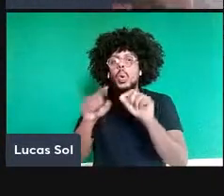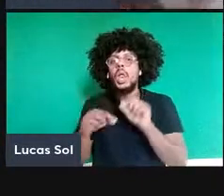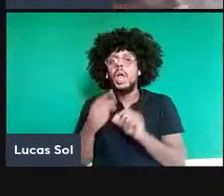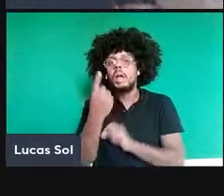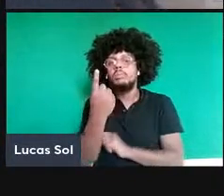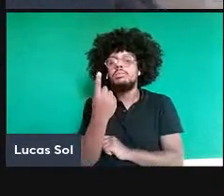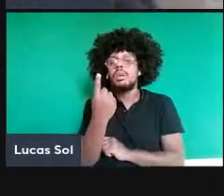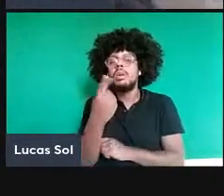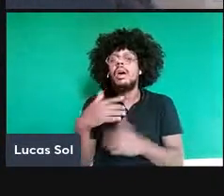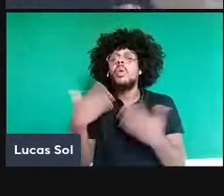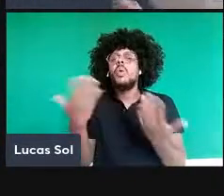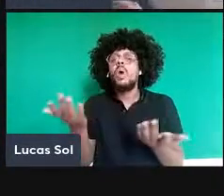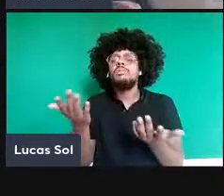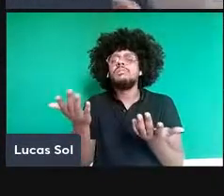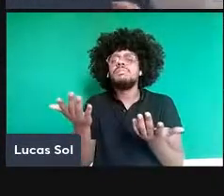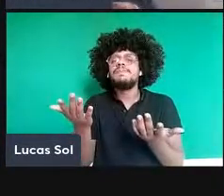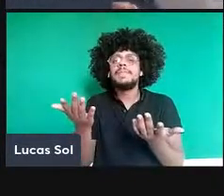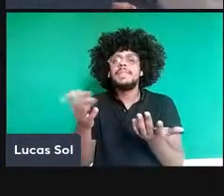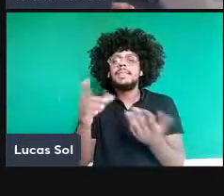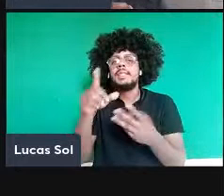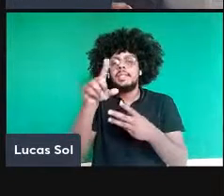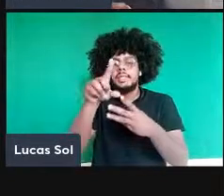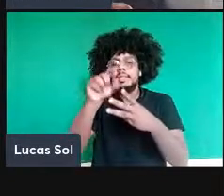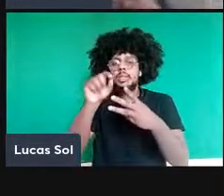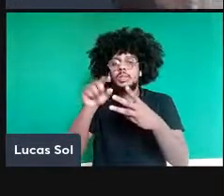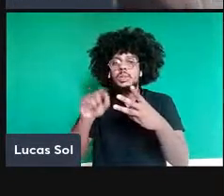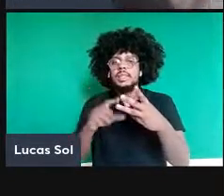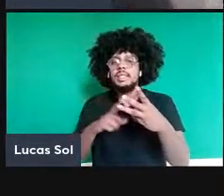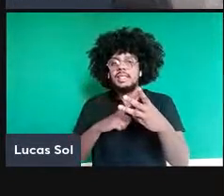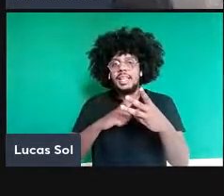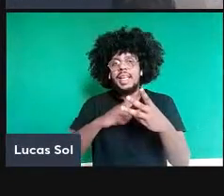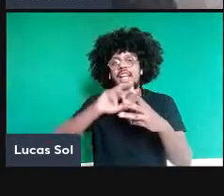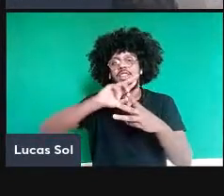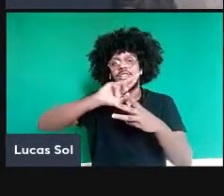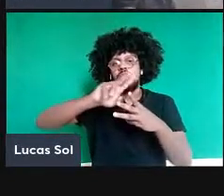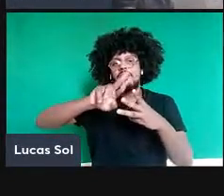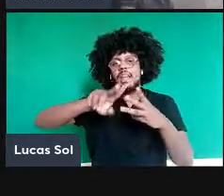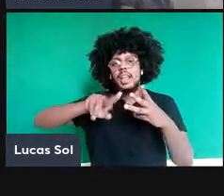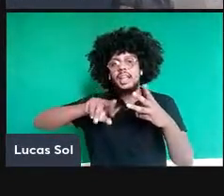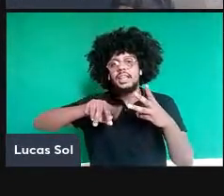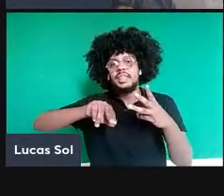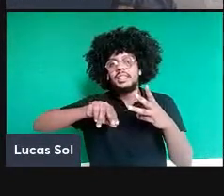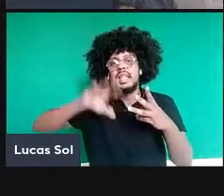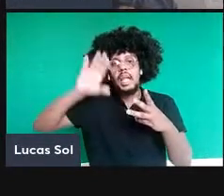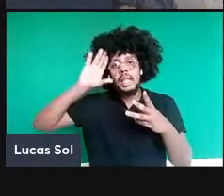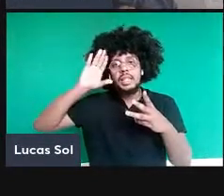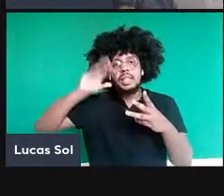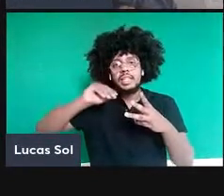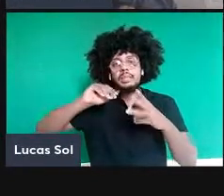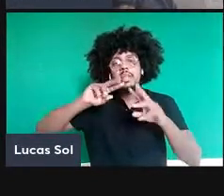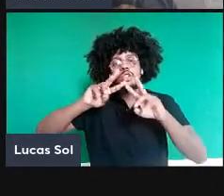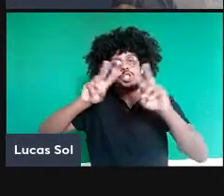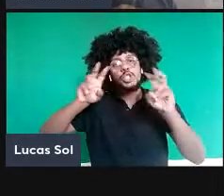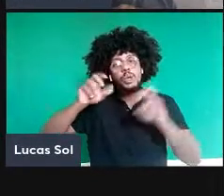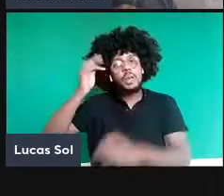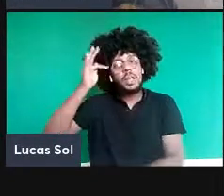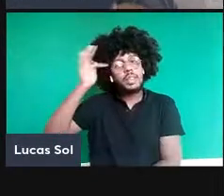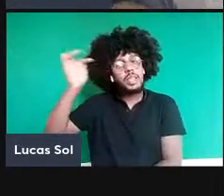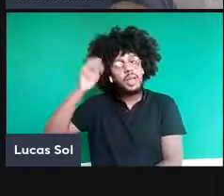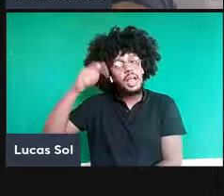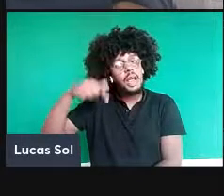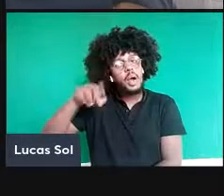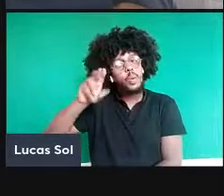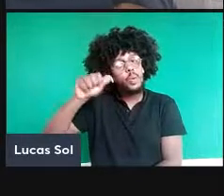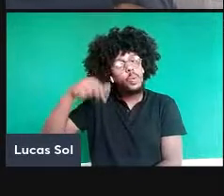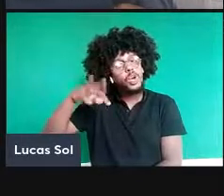tem a ver aí com as diferentes interpretações da mecânica quântica? É um tema que a gente pode deixar aí potencialmente para as perguntas.